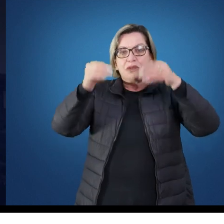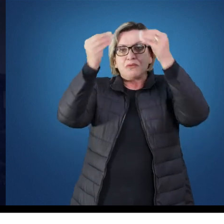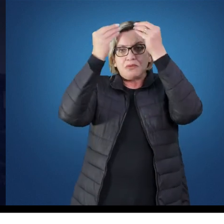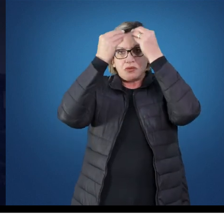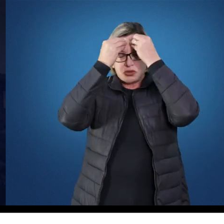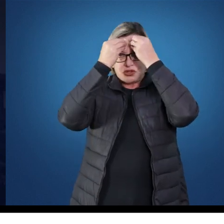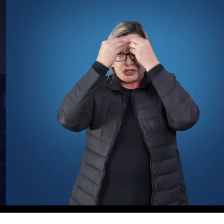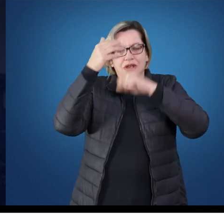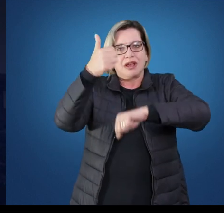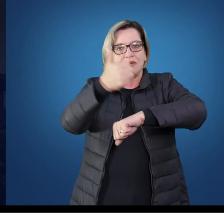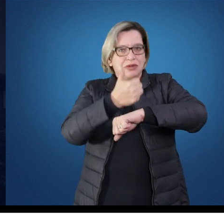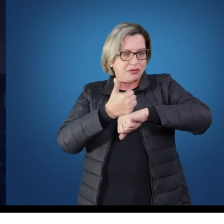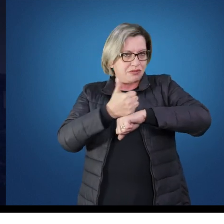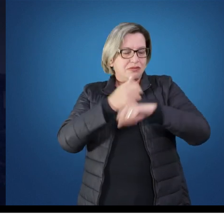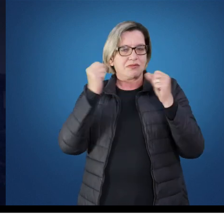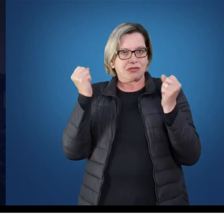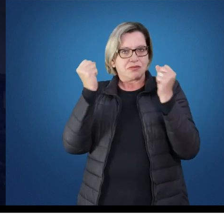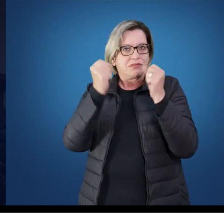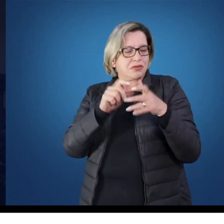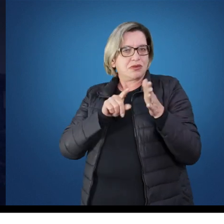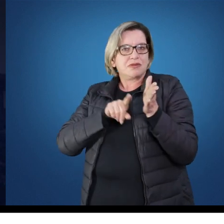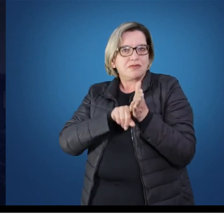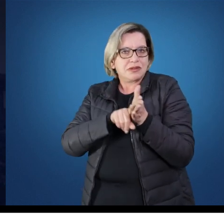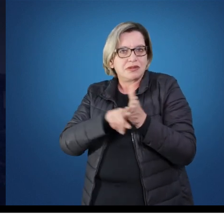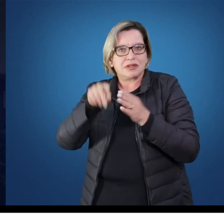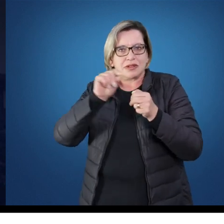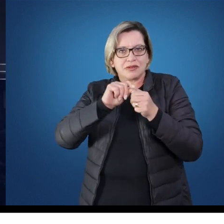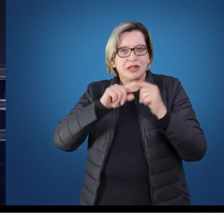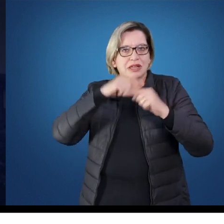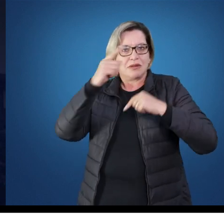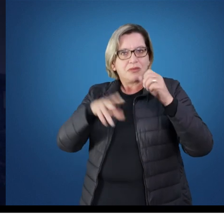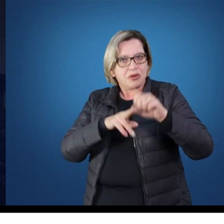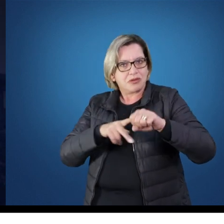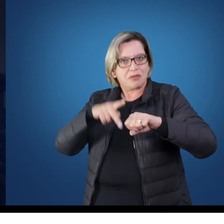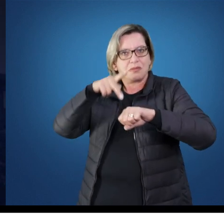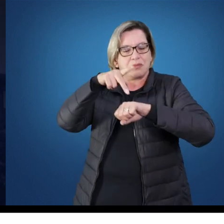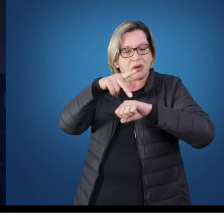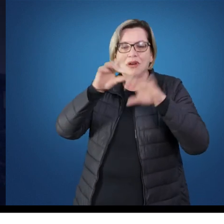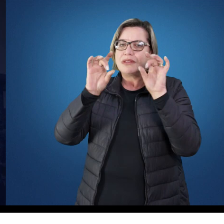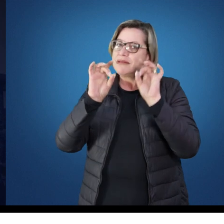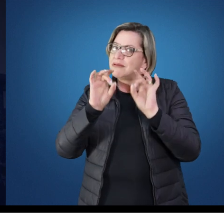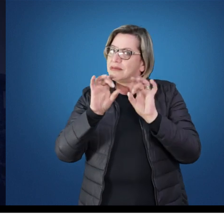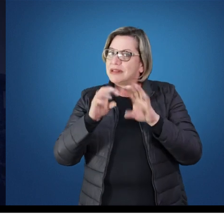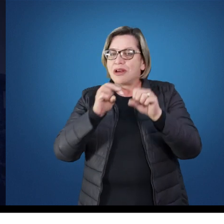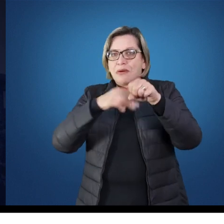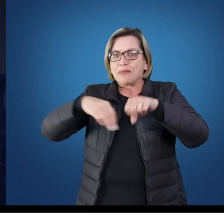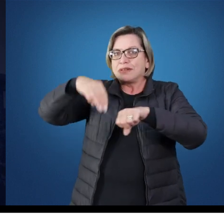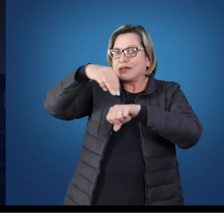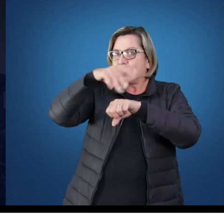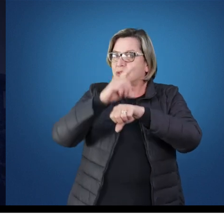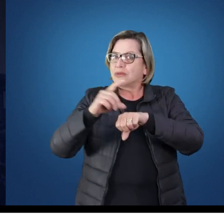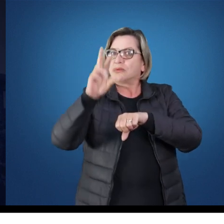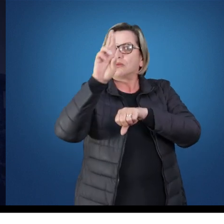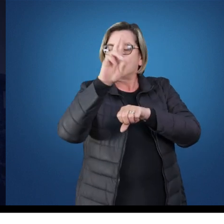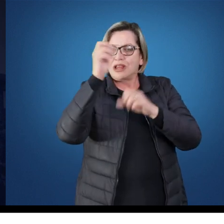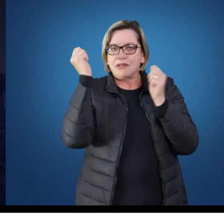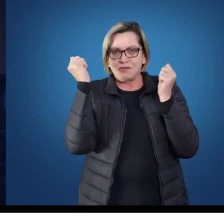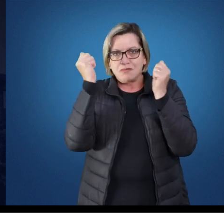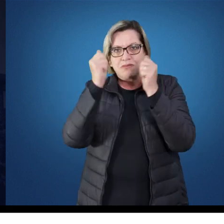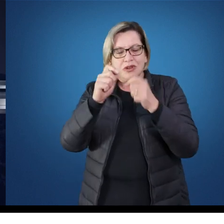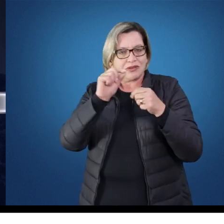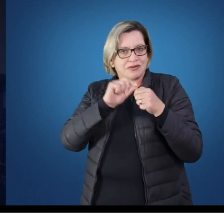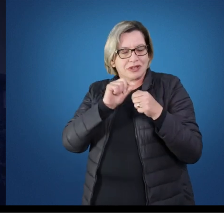Esse profissional pode desenvolver pesquisas e continuar seus estudos na pós-graduação, especialização, mestrado e doutorado.